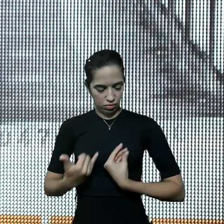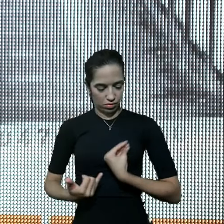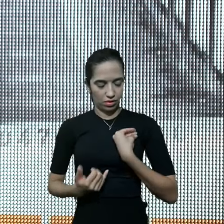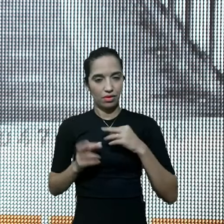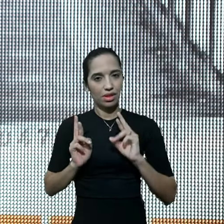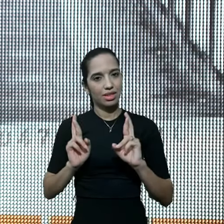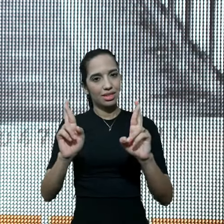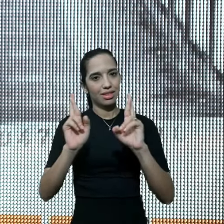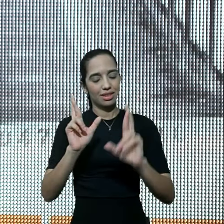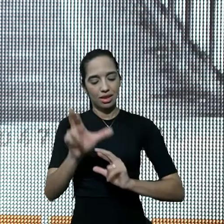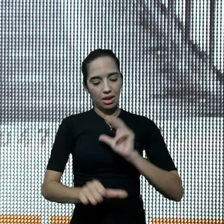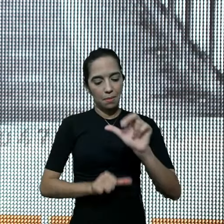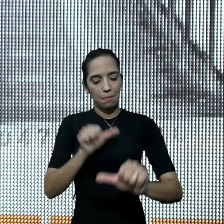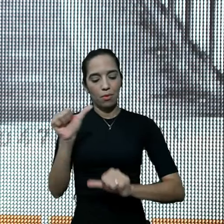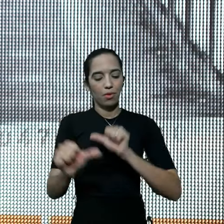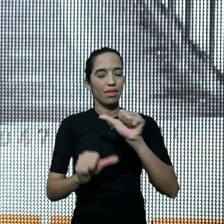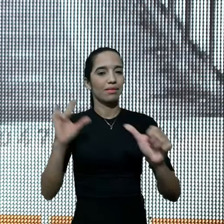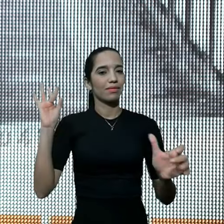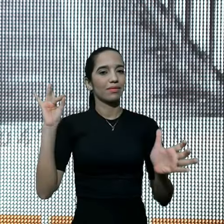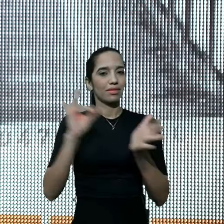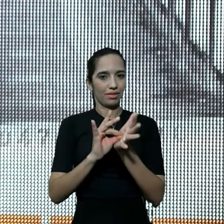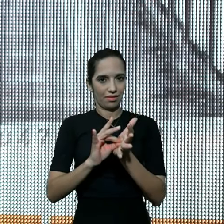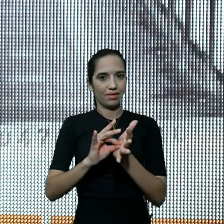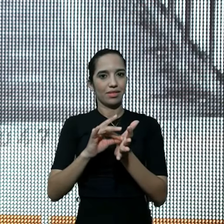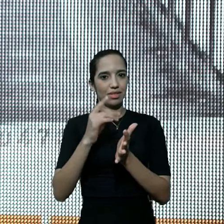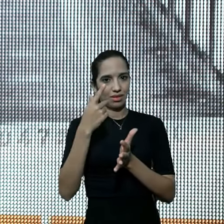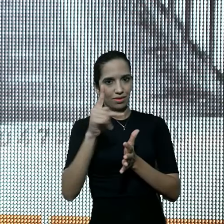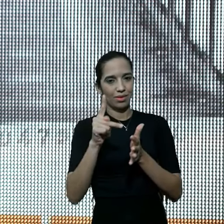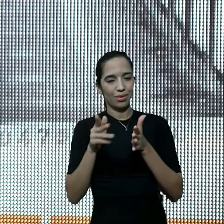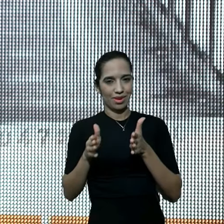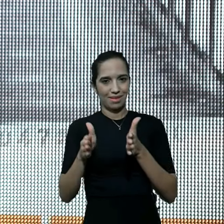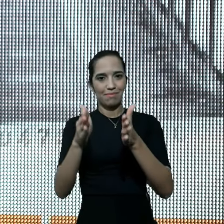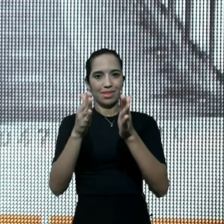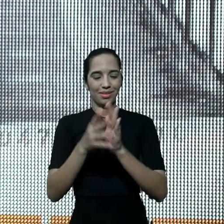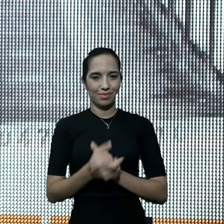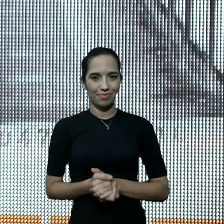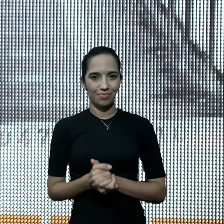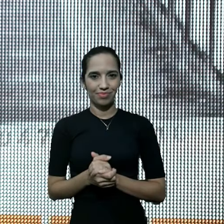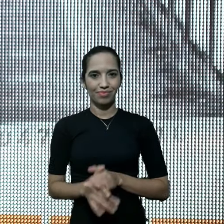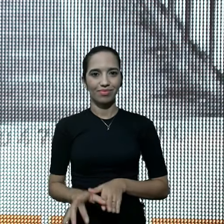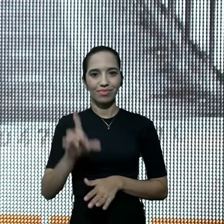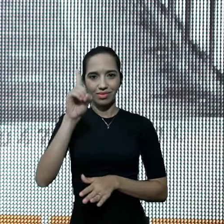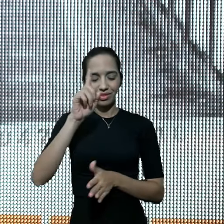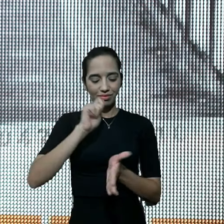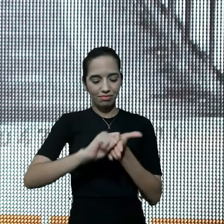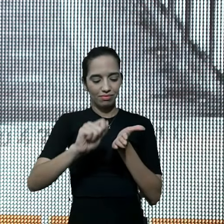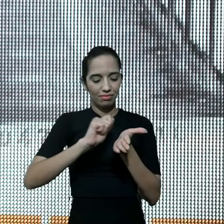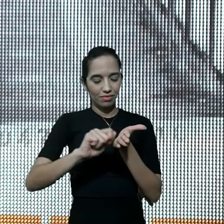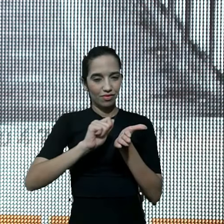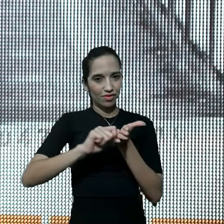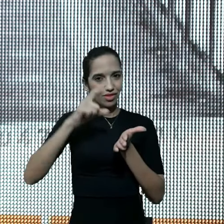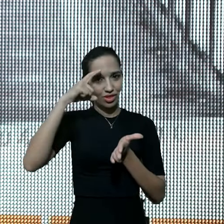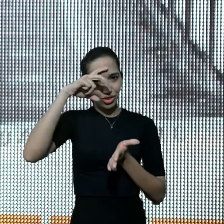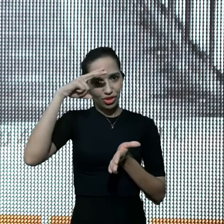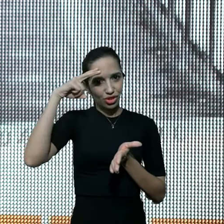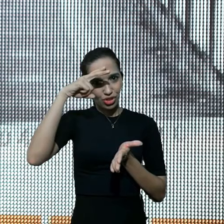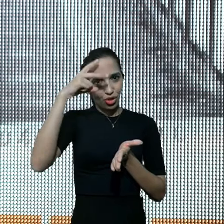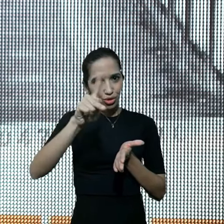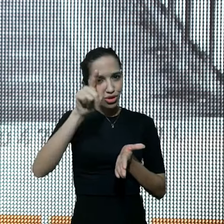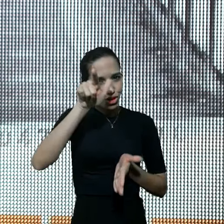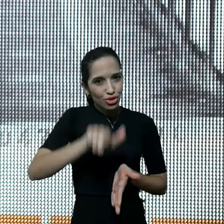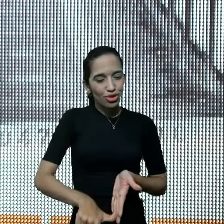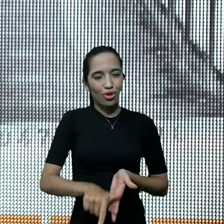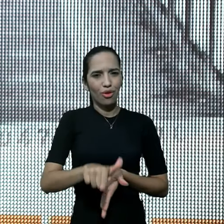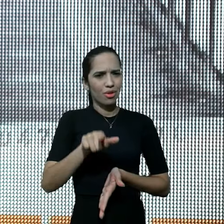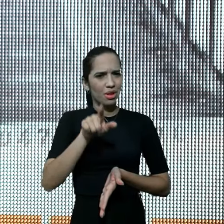e mudar completamente o seu destino, Deus está reescrevendo a sua história agora mesmo, Ele não te